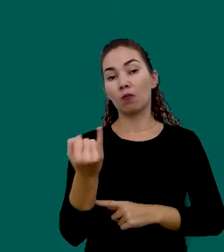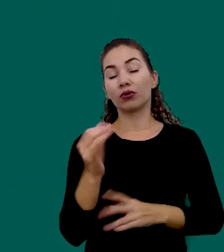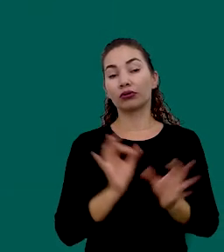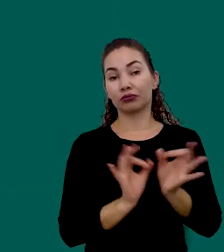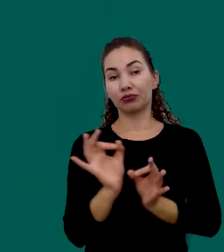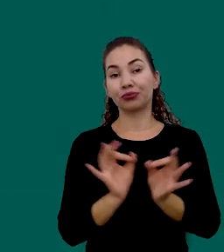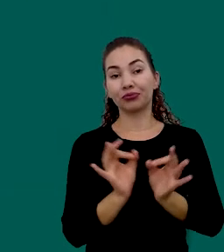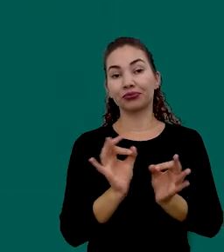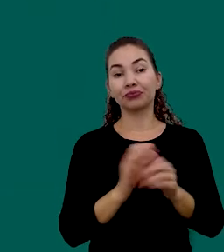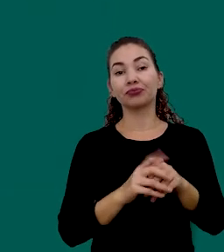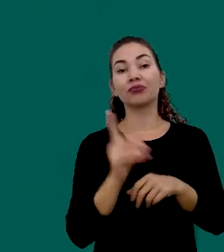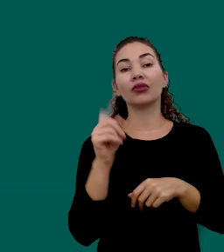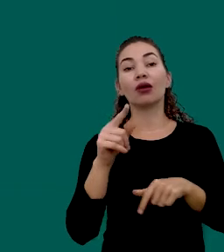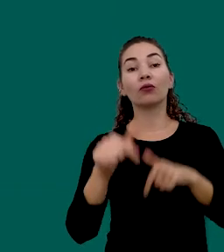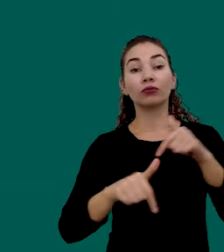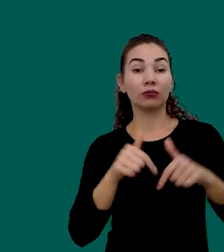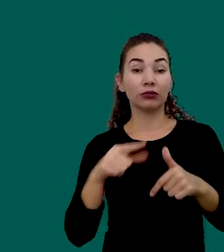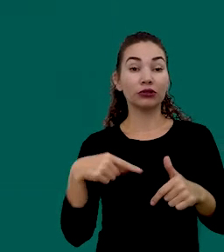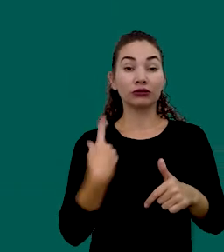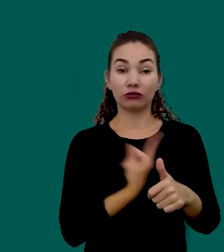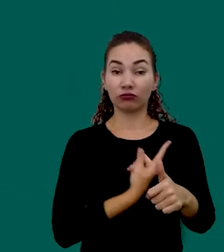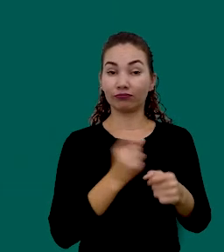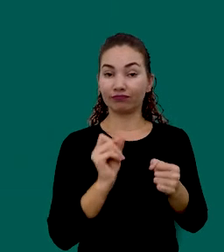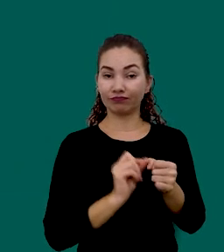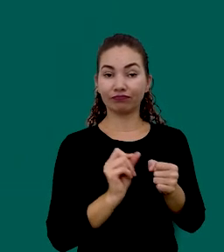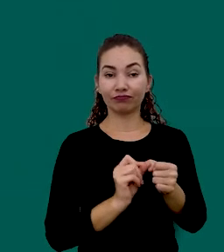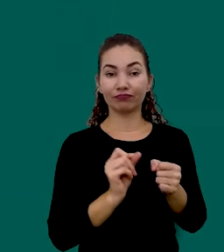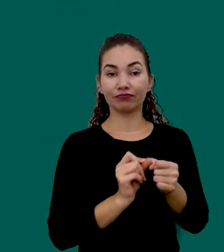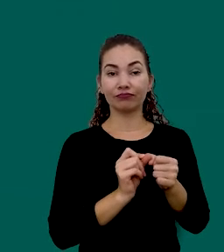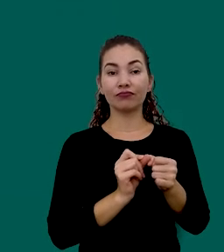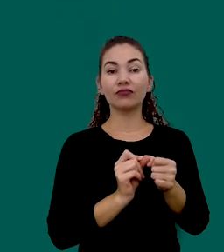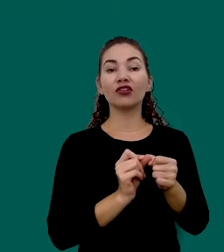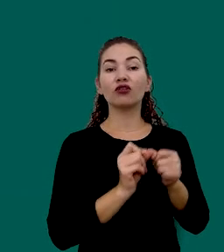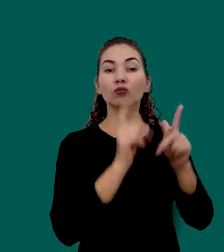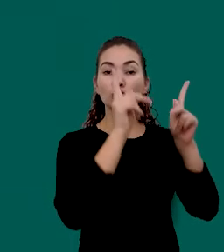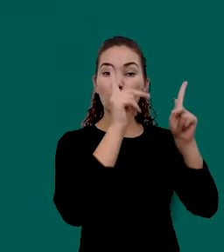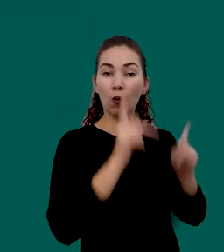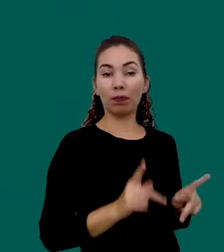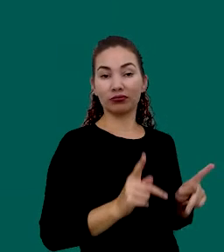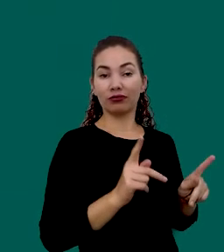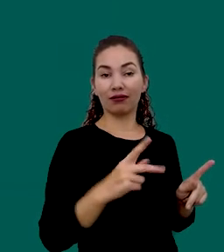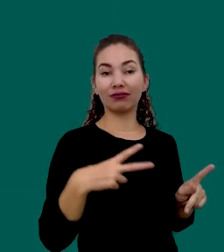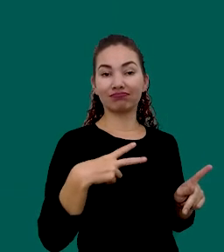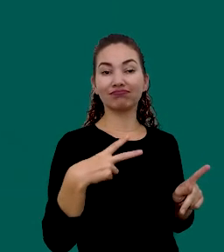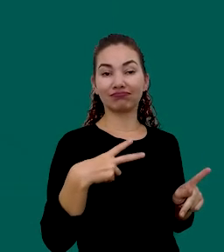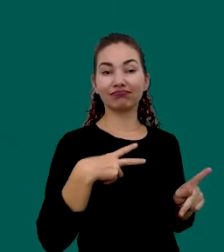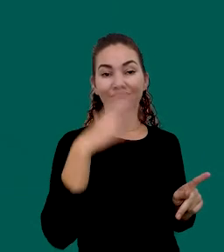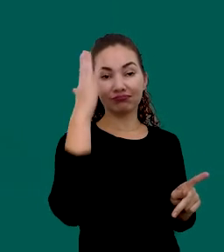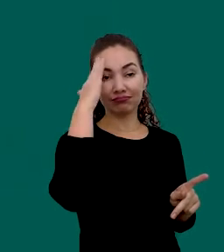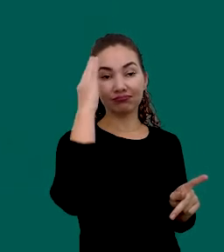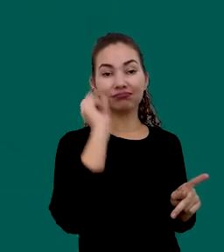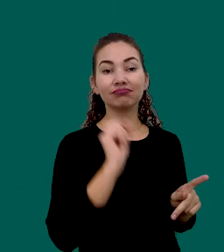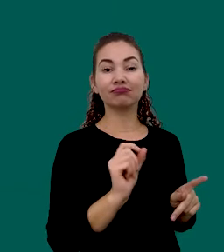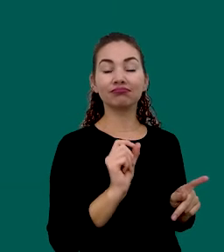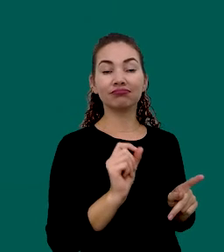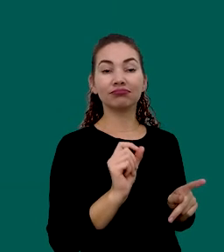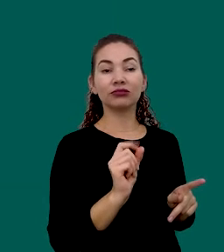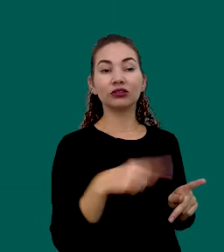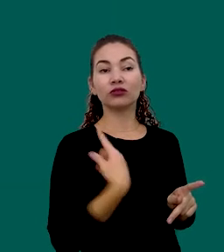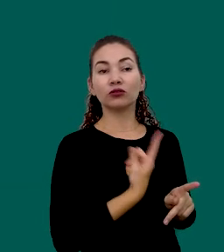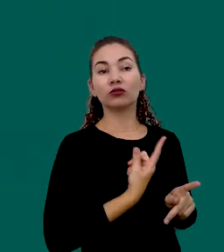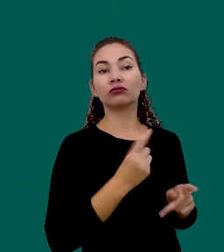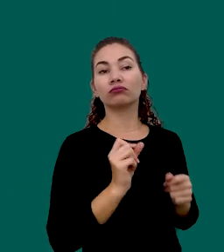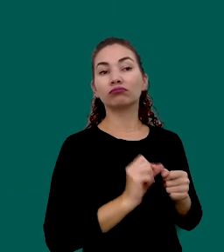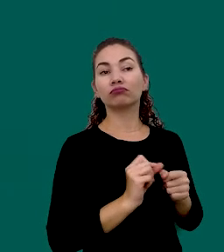Do nosso projeto É o trabalho Que a gente desenvolve Com a pessoa física A gente desenvolve Um trabalho